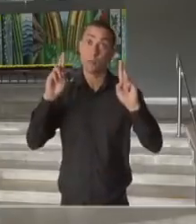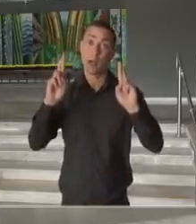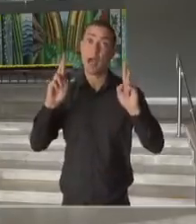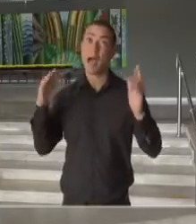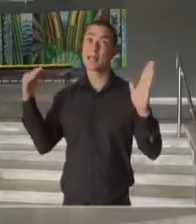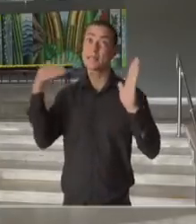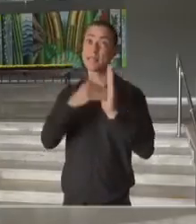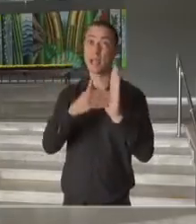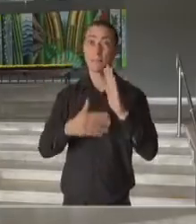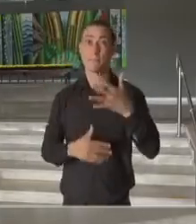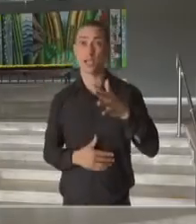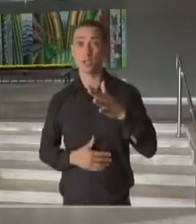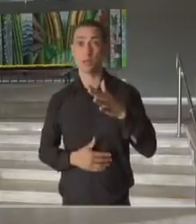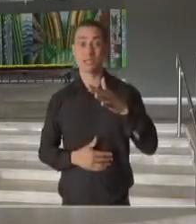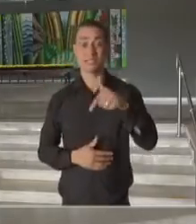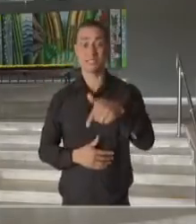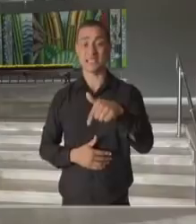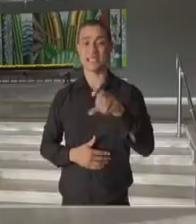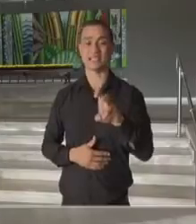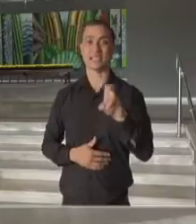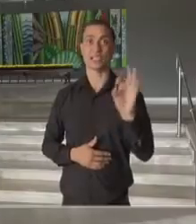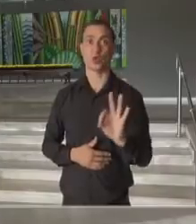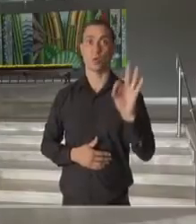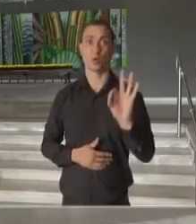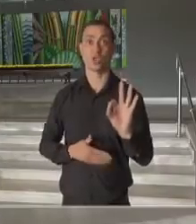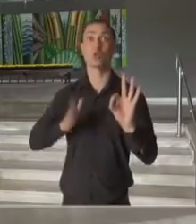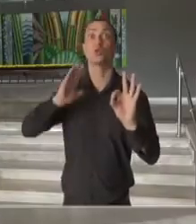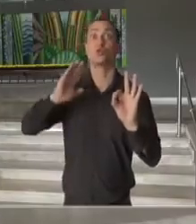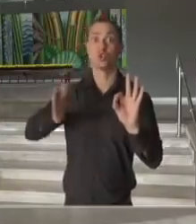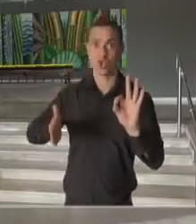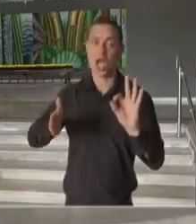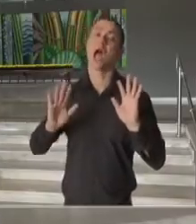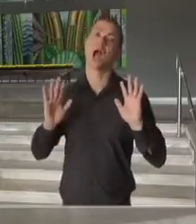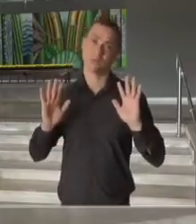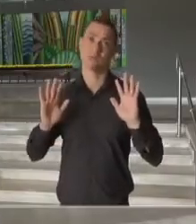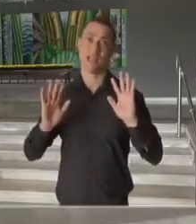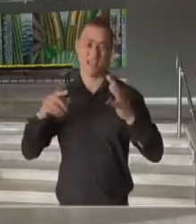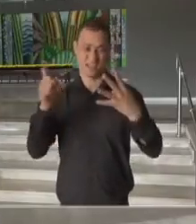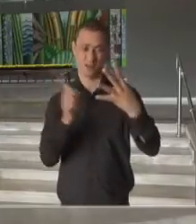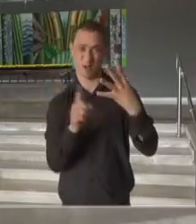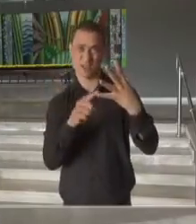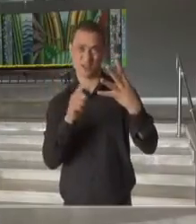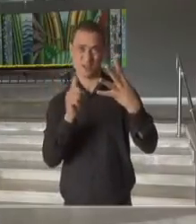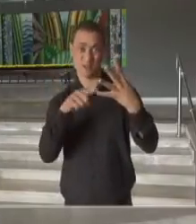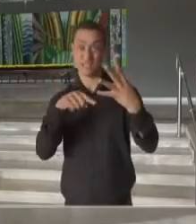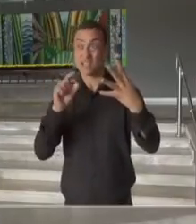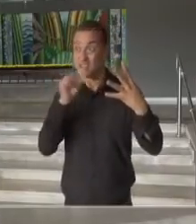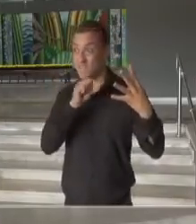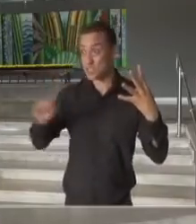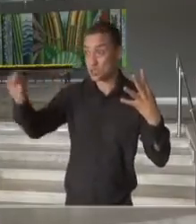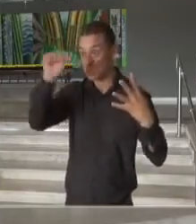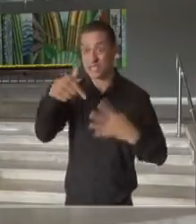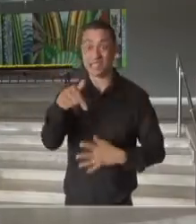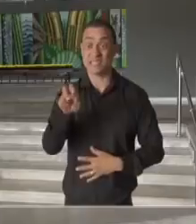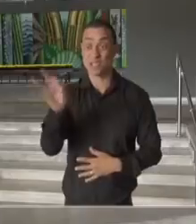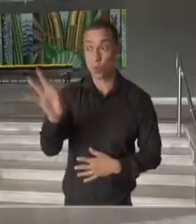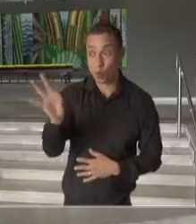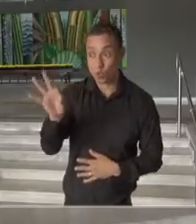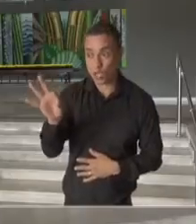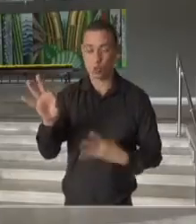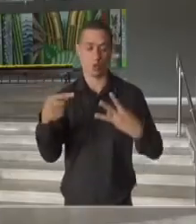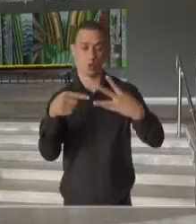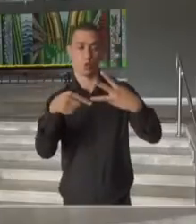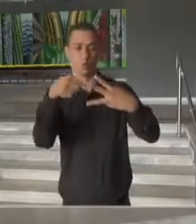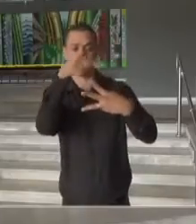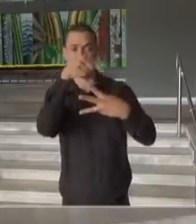atinja um percentual de 75%. Esse é um dos indicadores, há um dos quatro indicadores que serão monitorados. Os outros três,